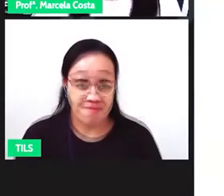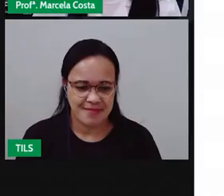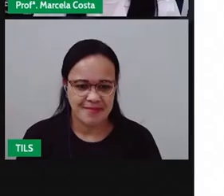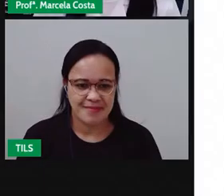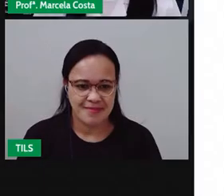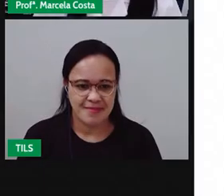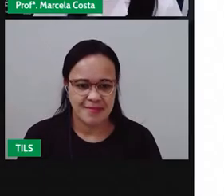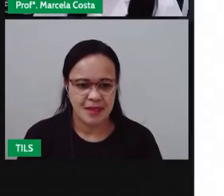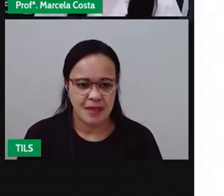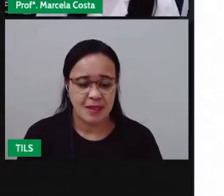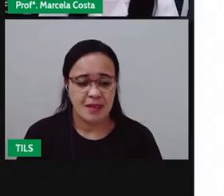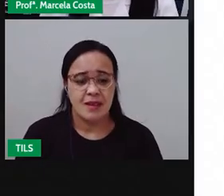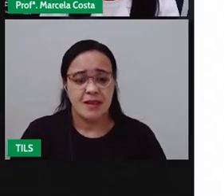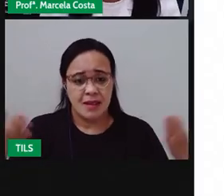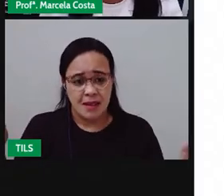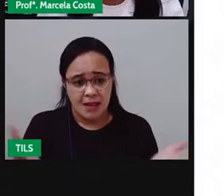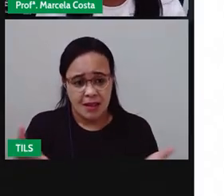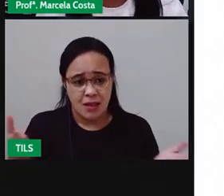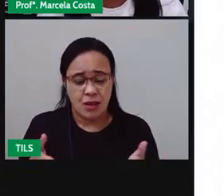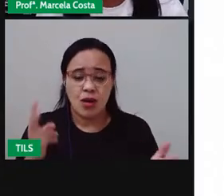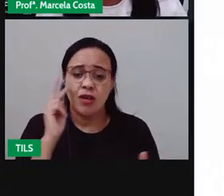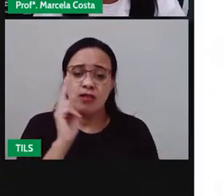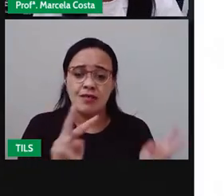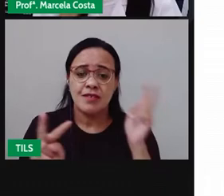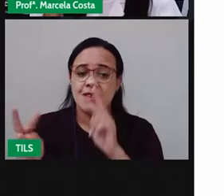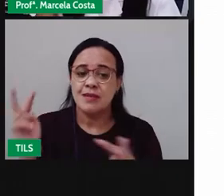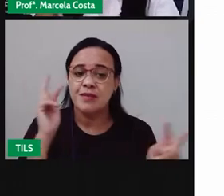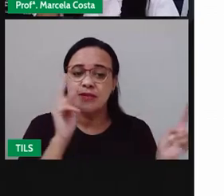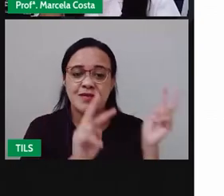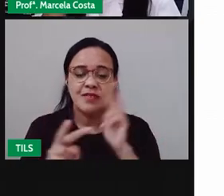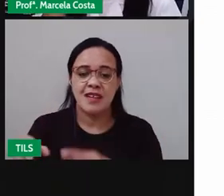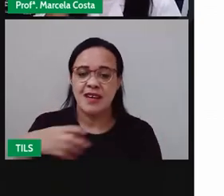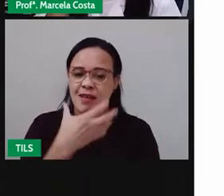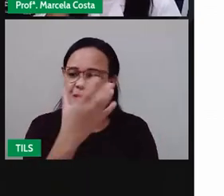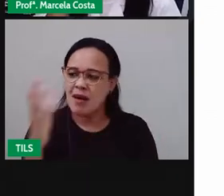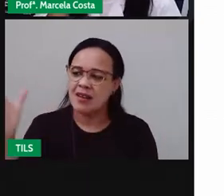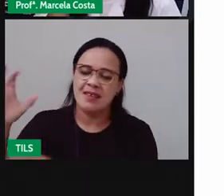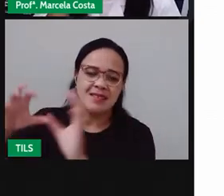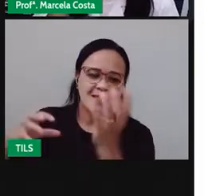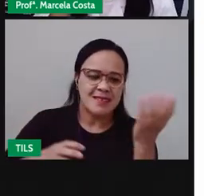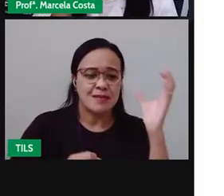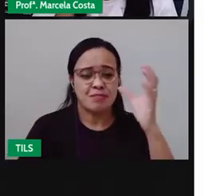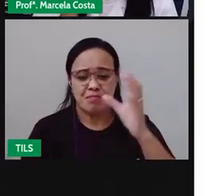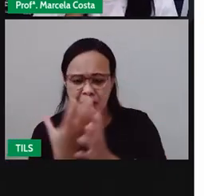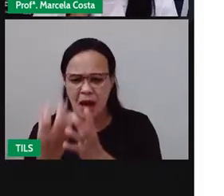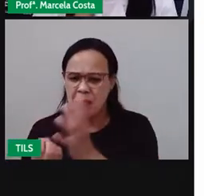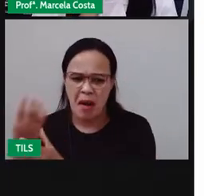Agora vamos ver crianças plantas típicas de feira de santana.